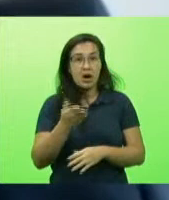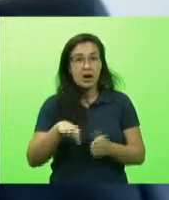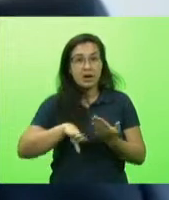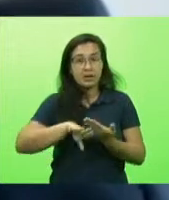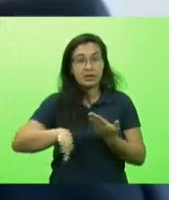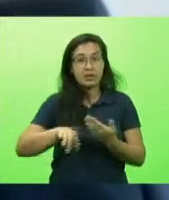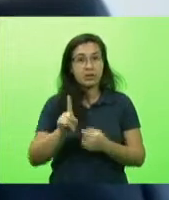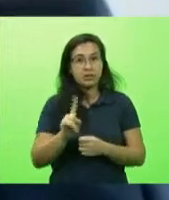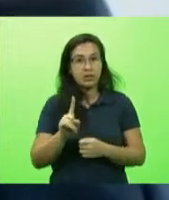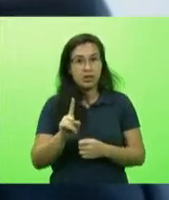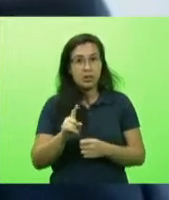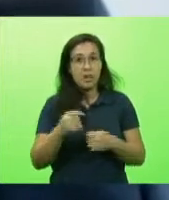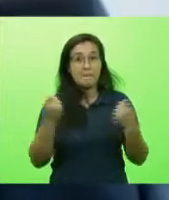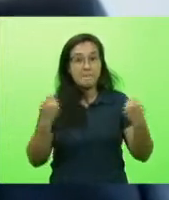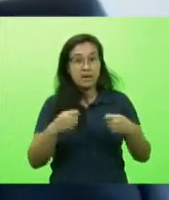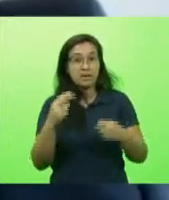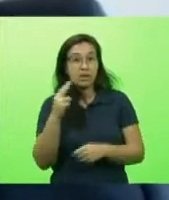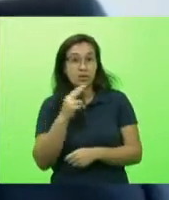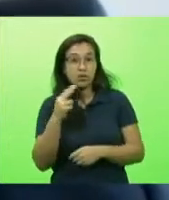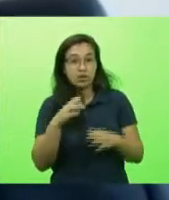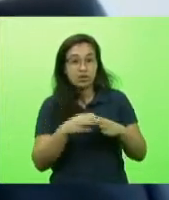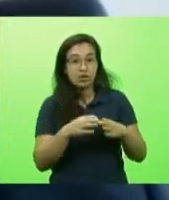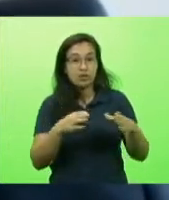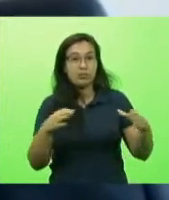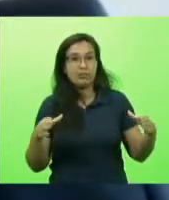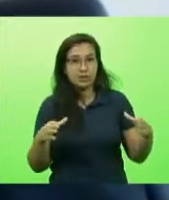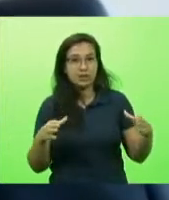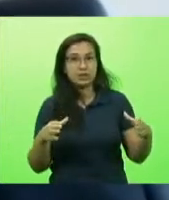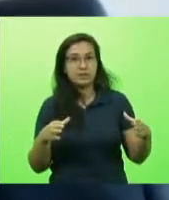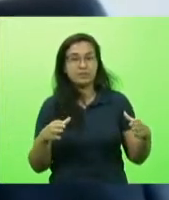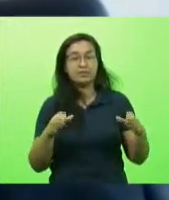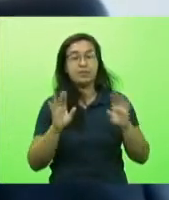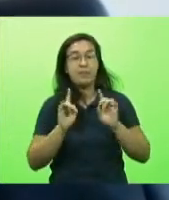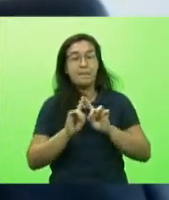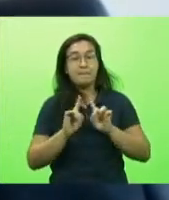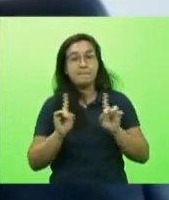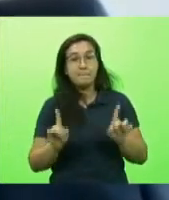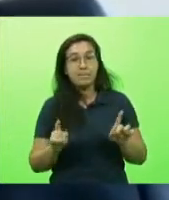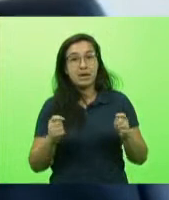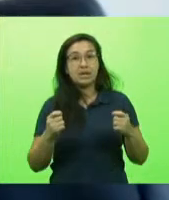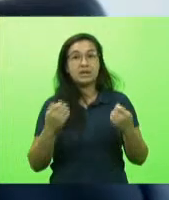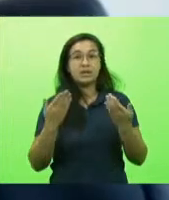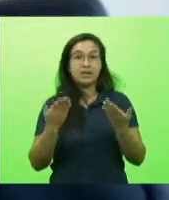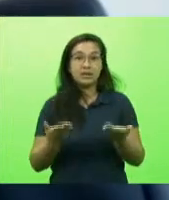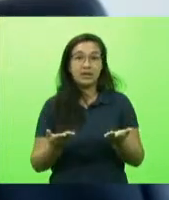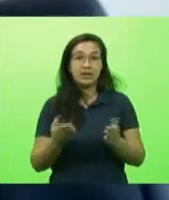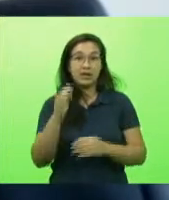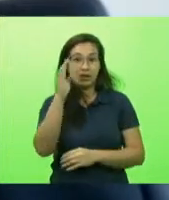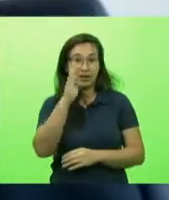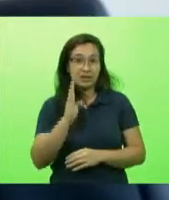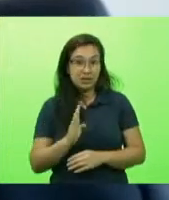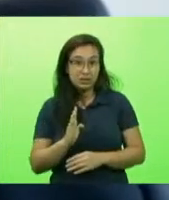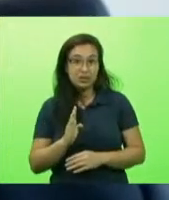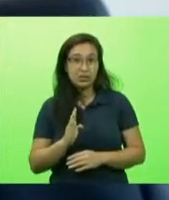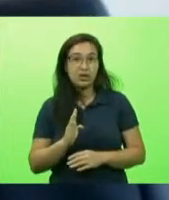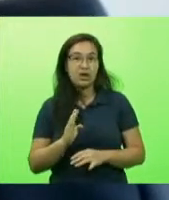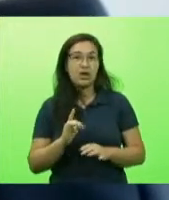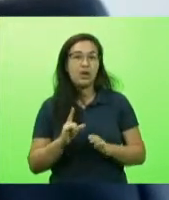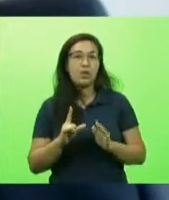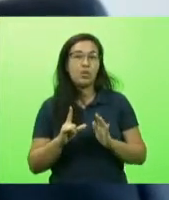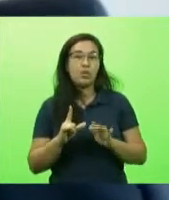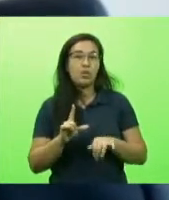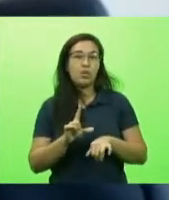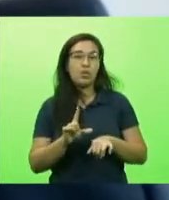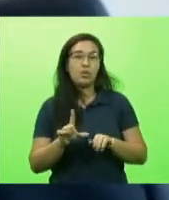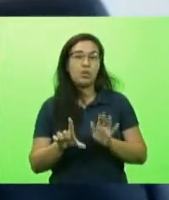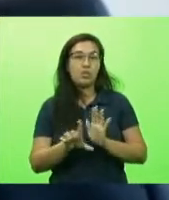aumentar essa velocidade mas eu de novo conforme o manual e uma regra e uma legislação nacional quem faz a operação